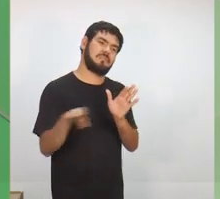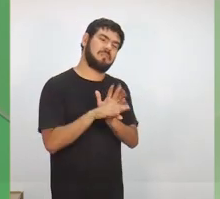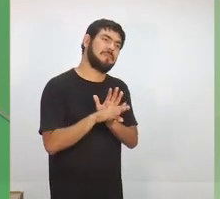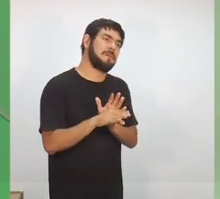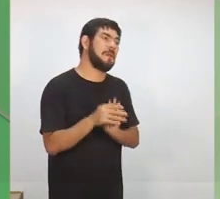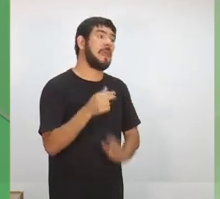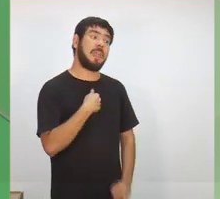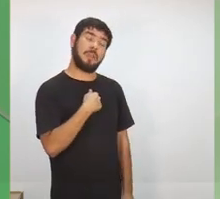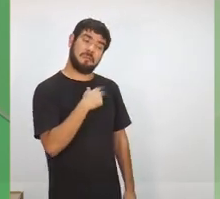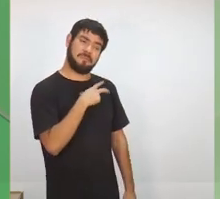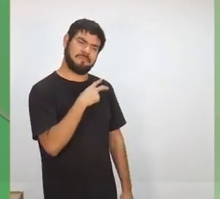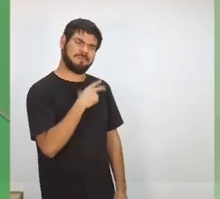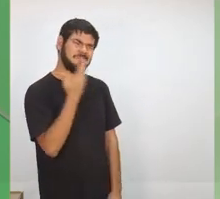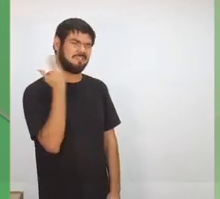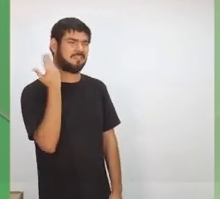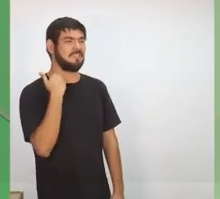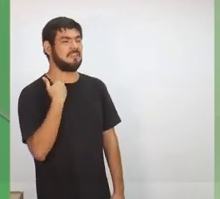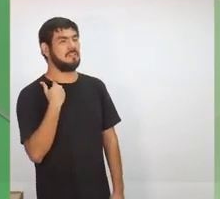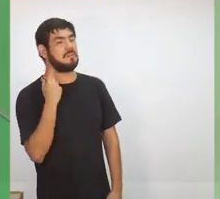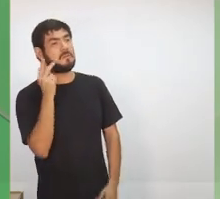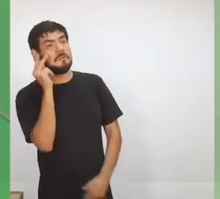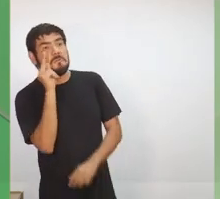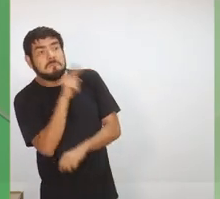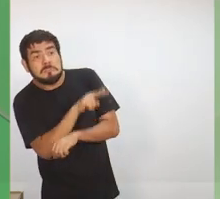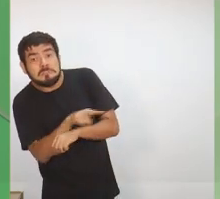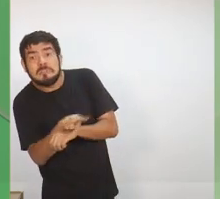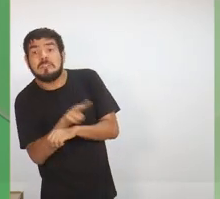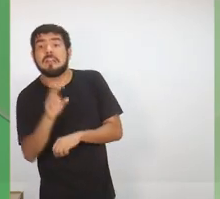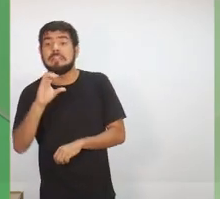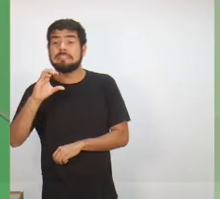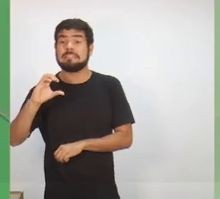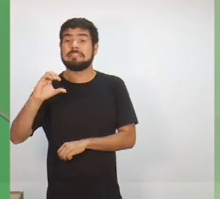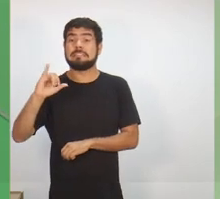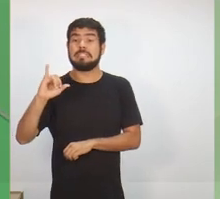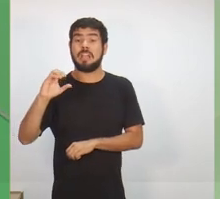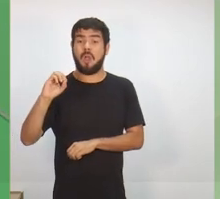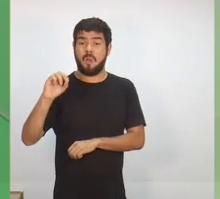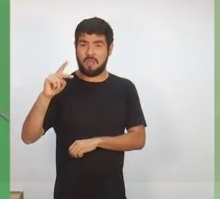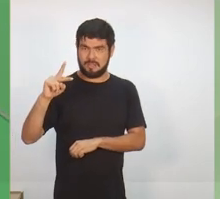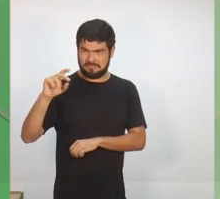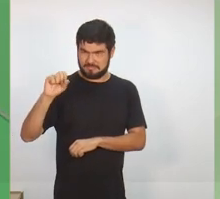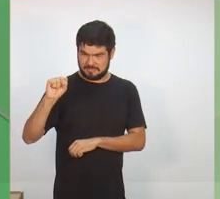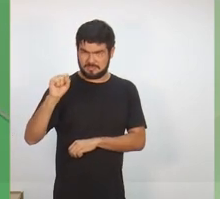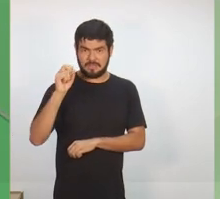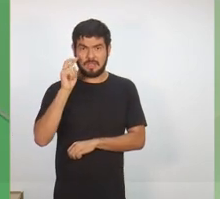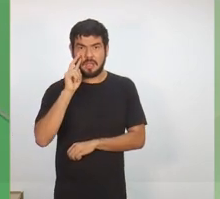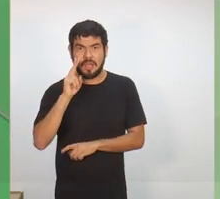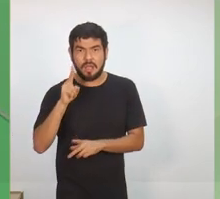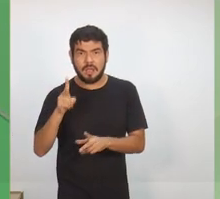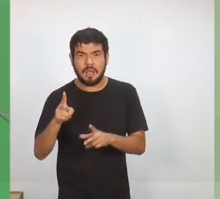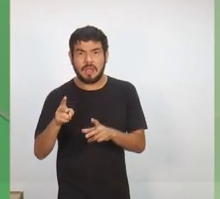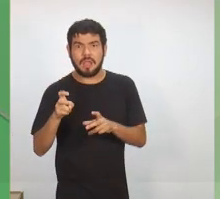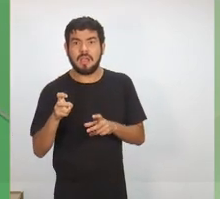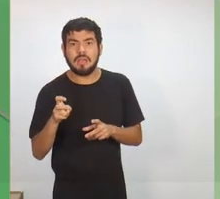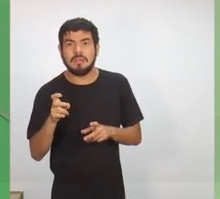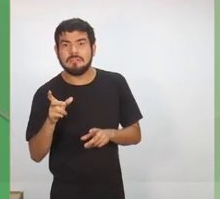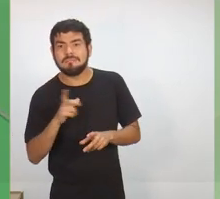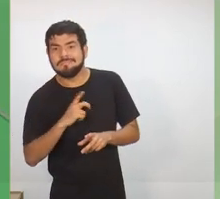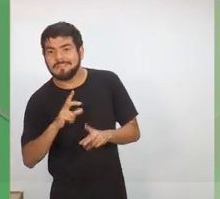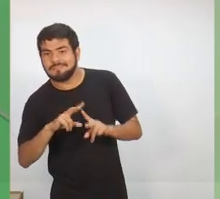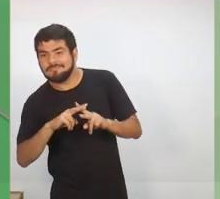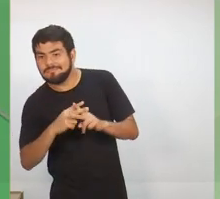particularmente, visitando o antigo CIOPS, e numa das visitas, nós verificamos que tem alguns equipamentos que